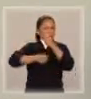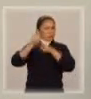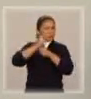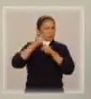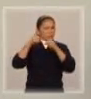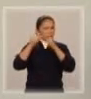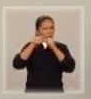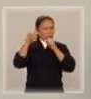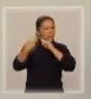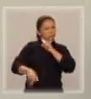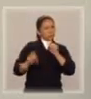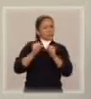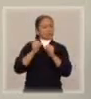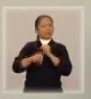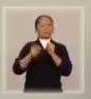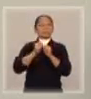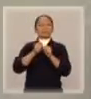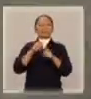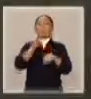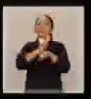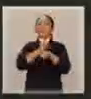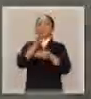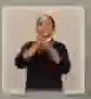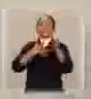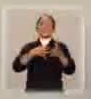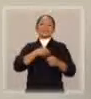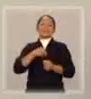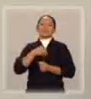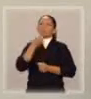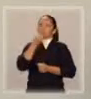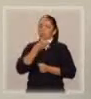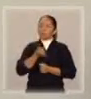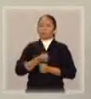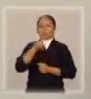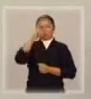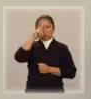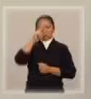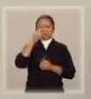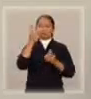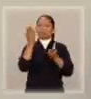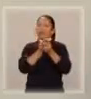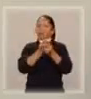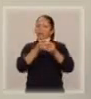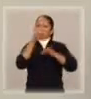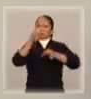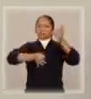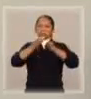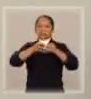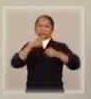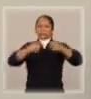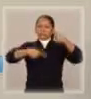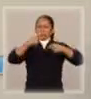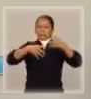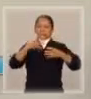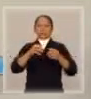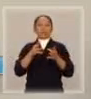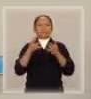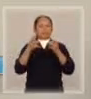Brasília, a guarda compartilhada da filha. Foi feita uma separação litigiosa, e dentro da separação